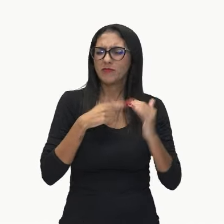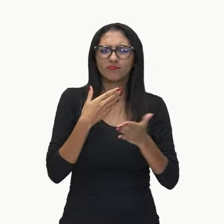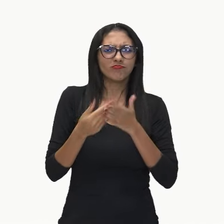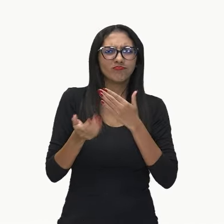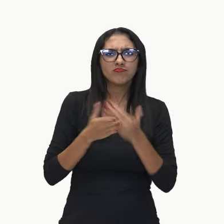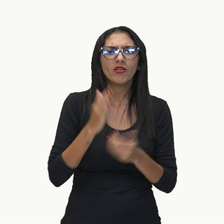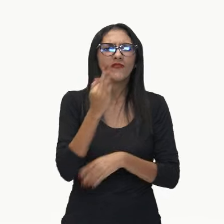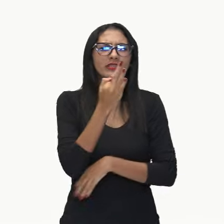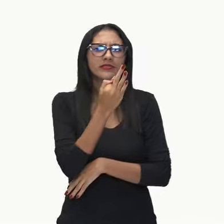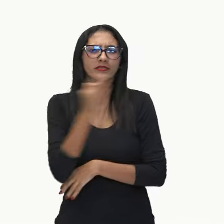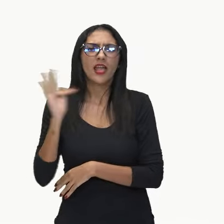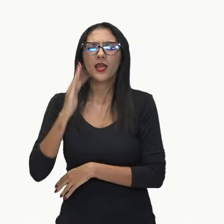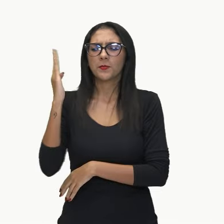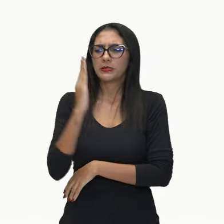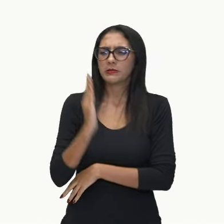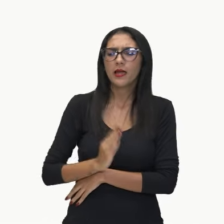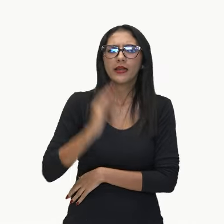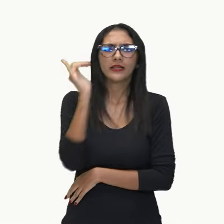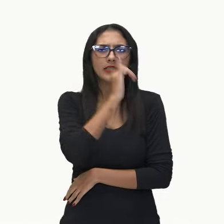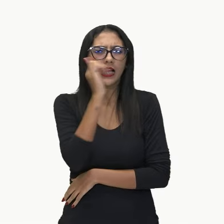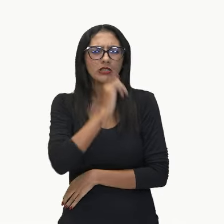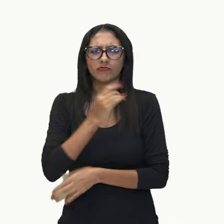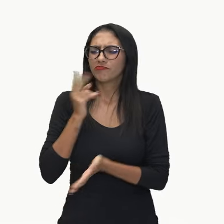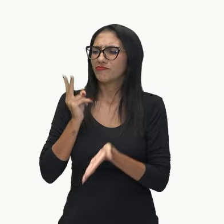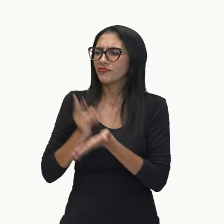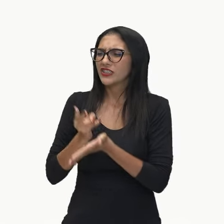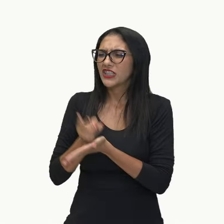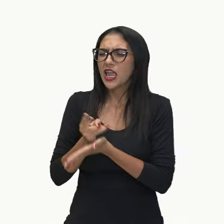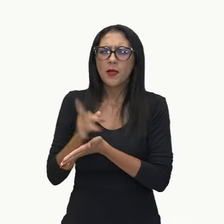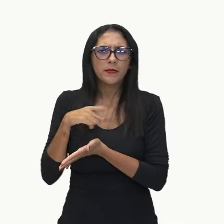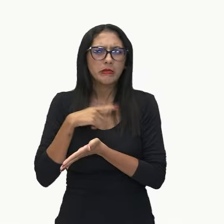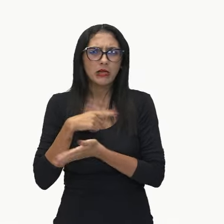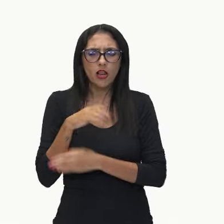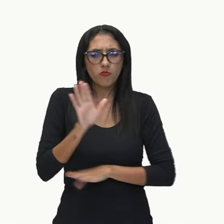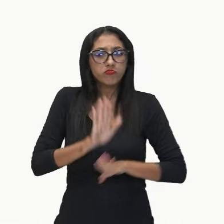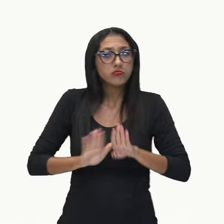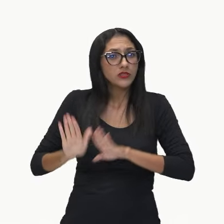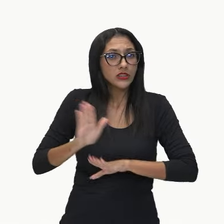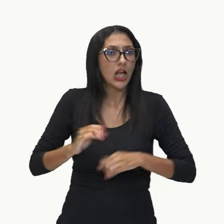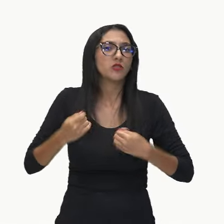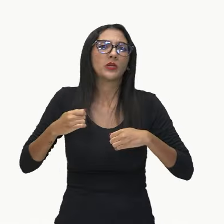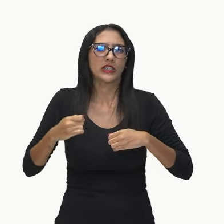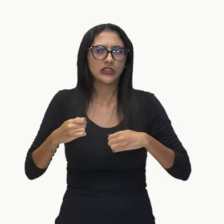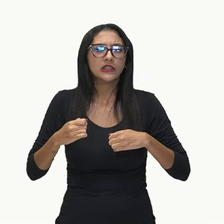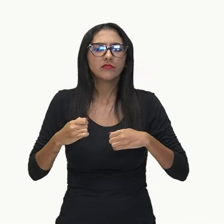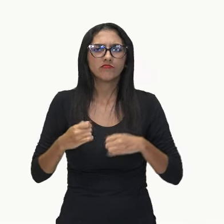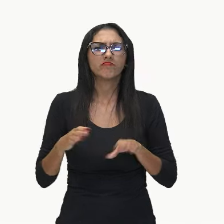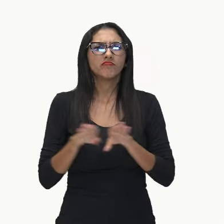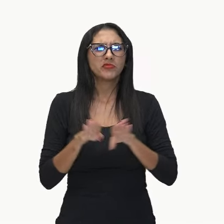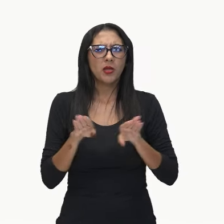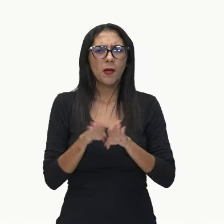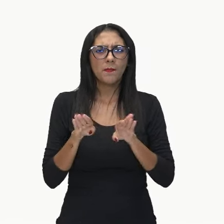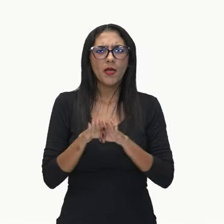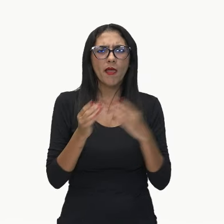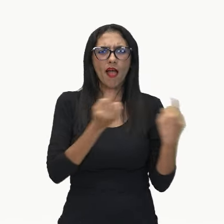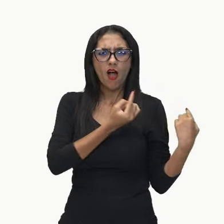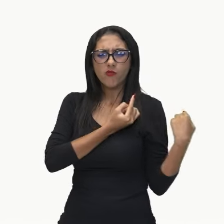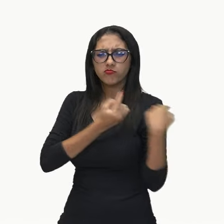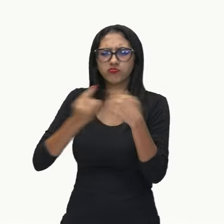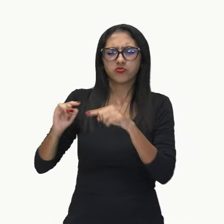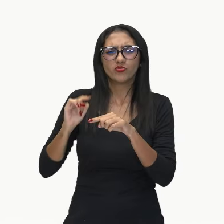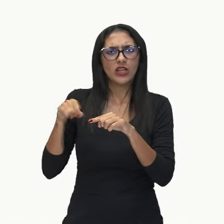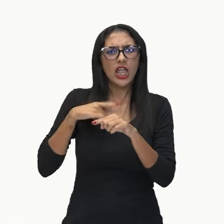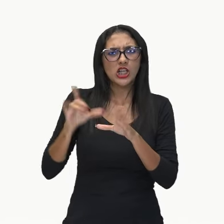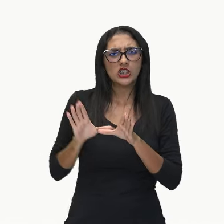brasileiro e italiano, é sempre um cauteloso pouco a pouco. Eu insulto as aristocracias cautelosas,